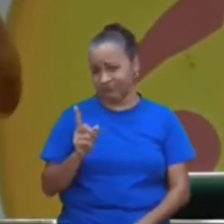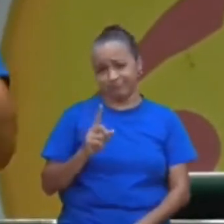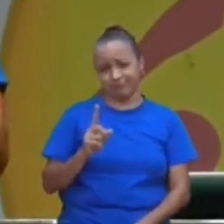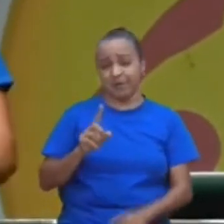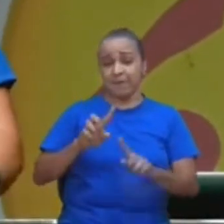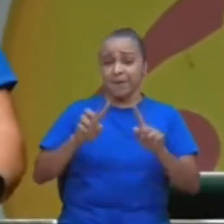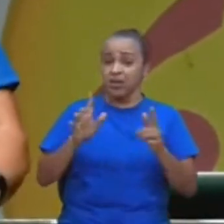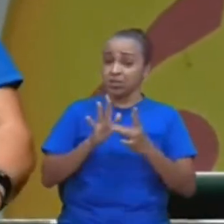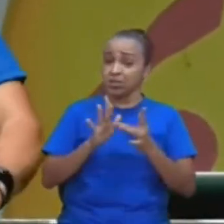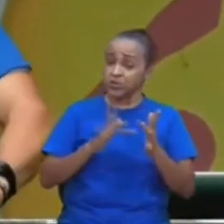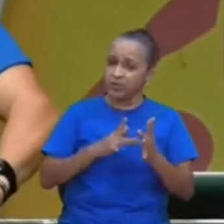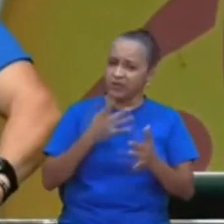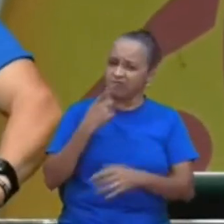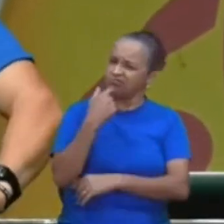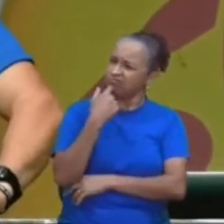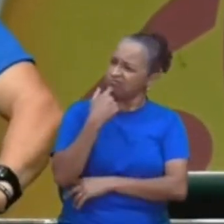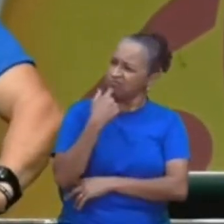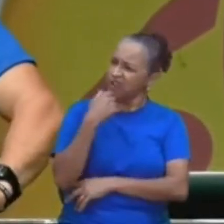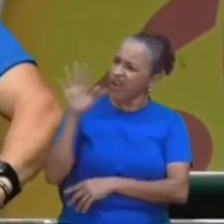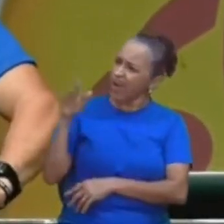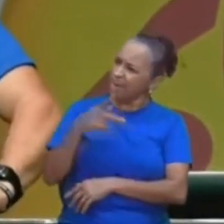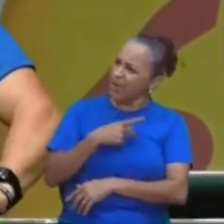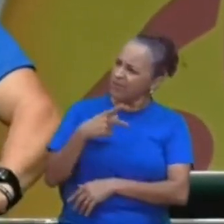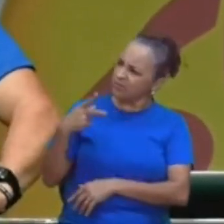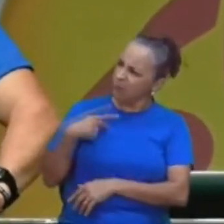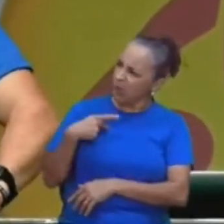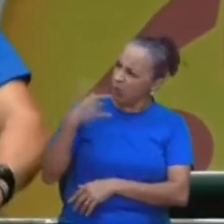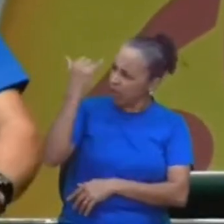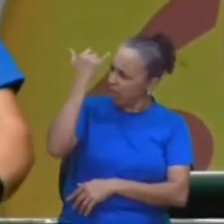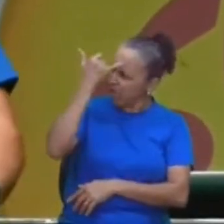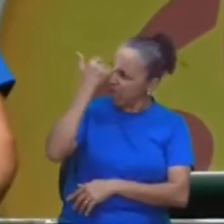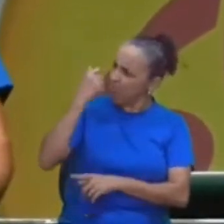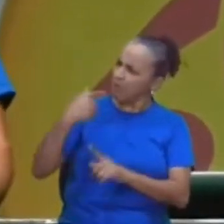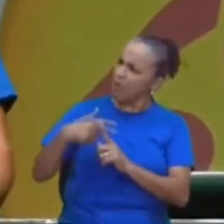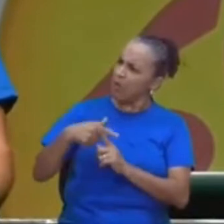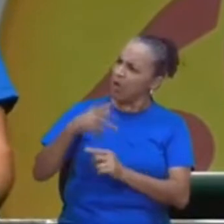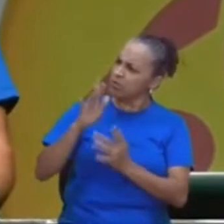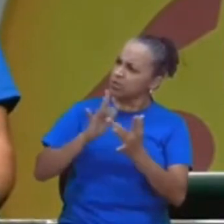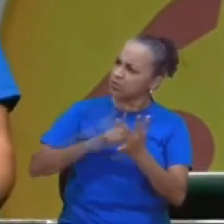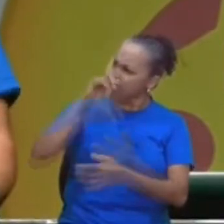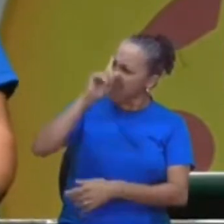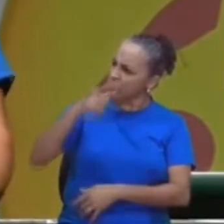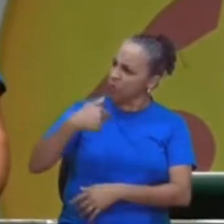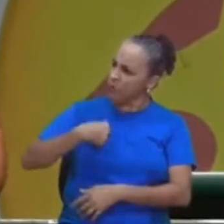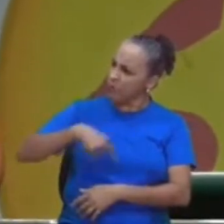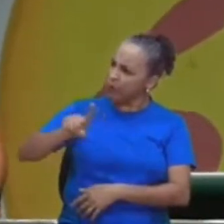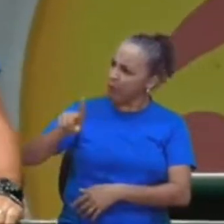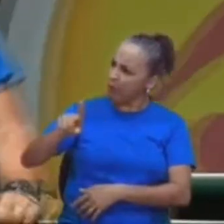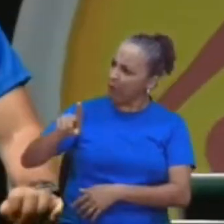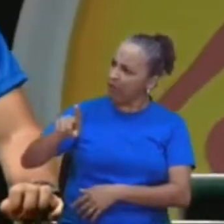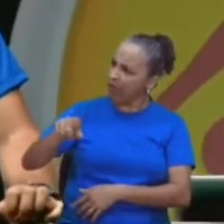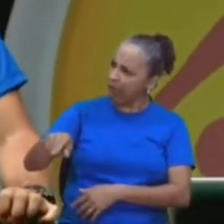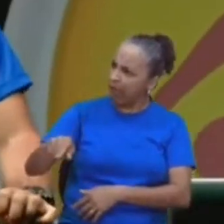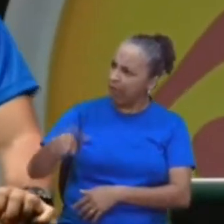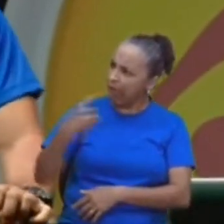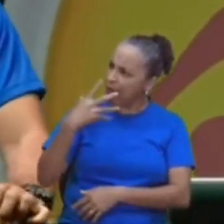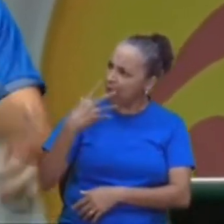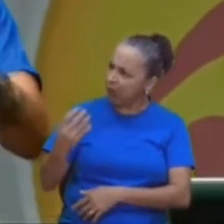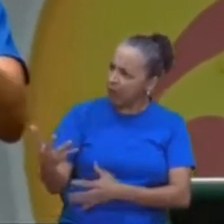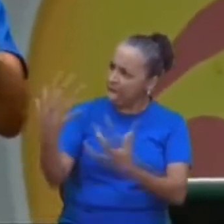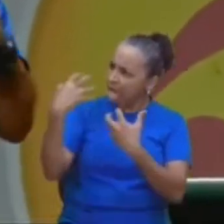disse, mas, pastor Jesus não gosta da gente, porque que ele mandou a gente para o lobo? Não, não foi que ele mandou, ele avisou, como é ia ser,